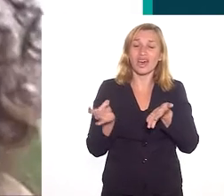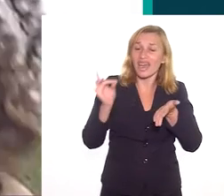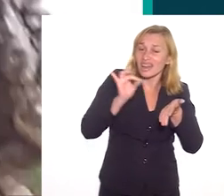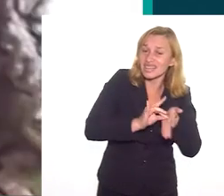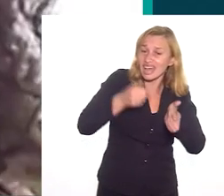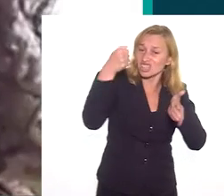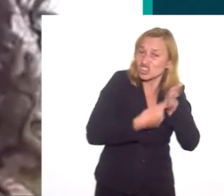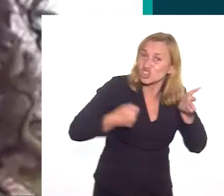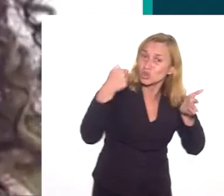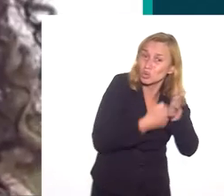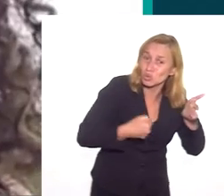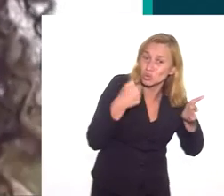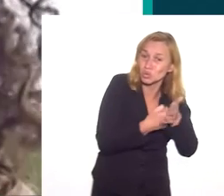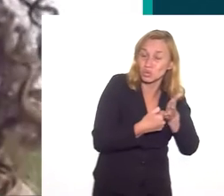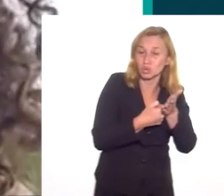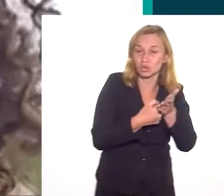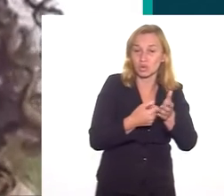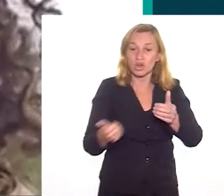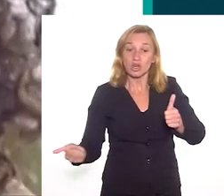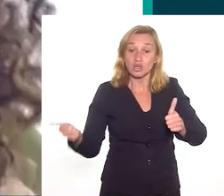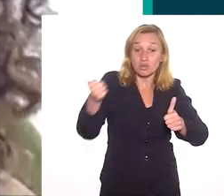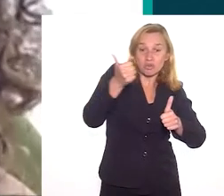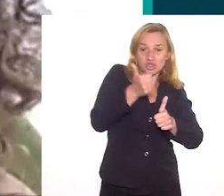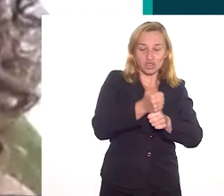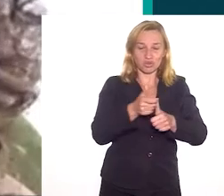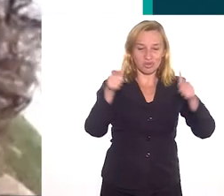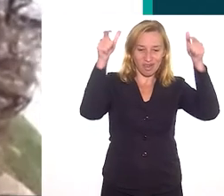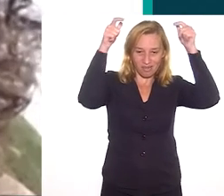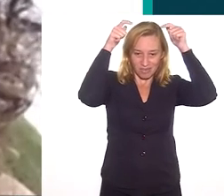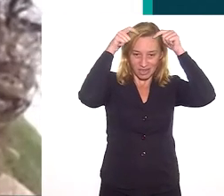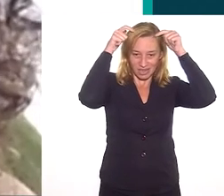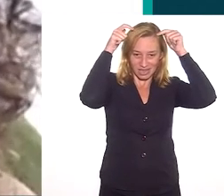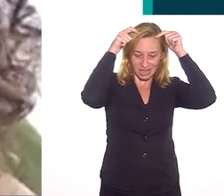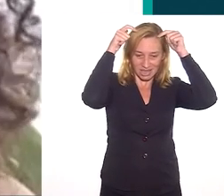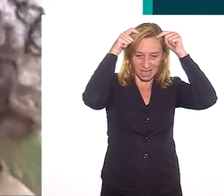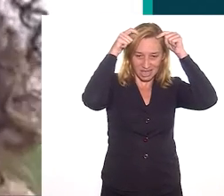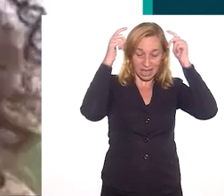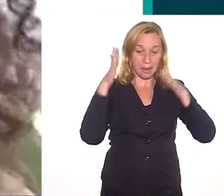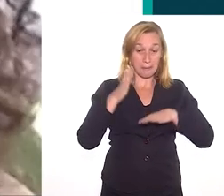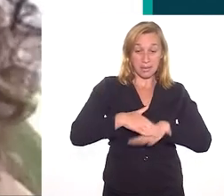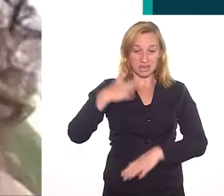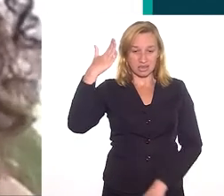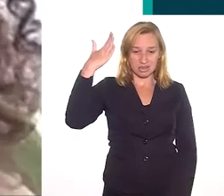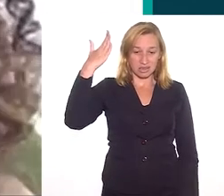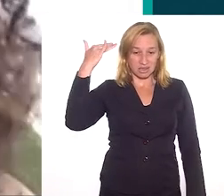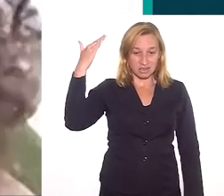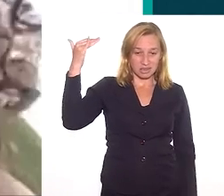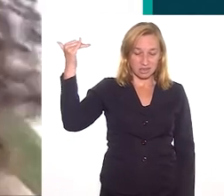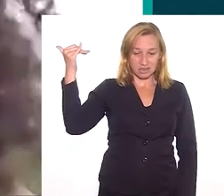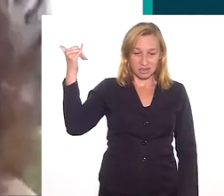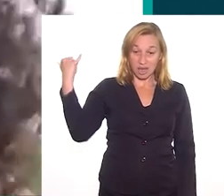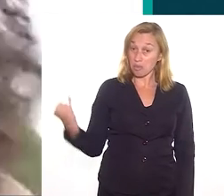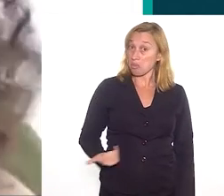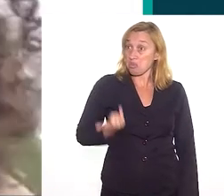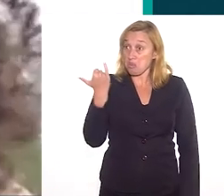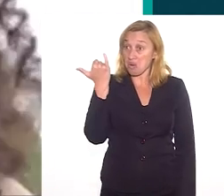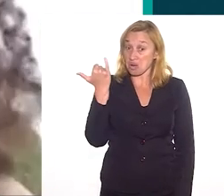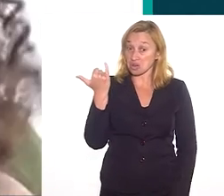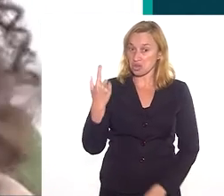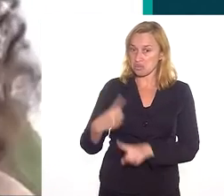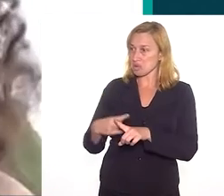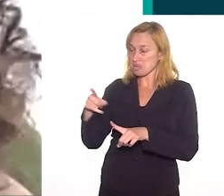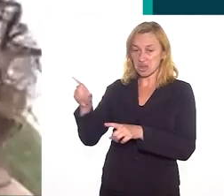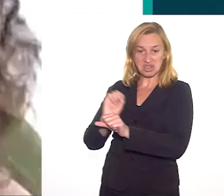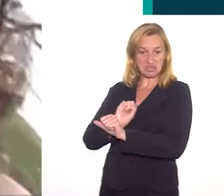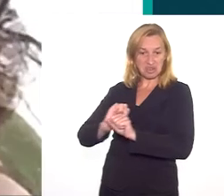todo o protagonismo de luta conferindo à princesa um papel mais importante do que ela